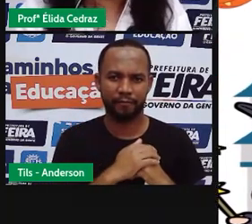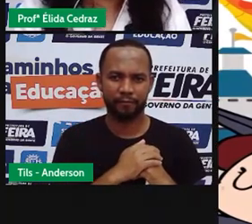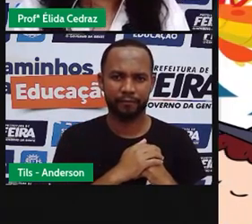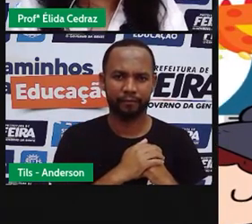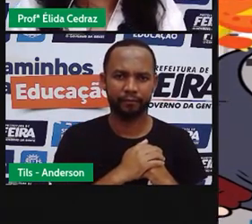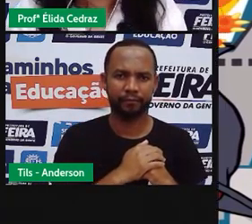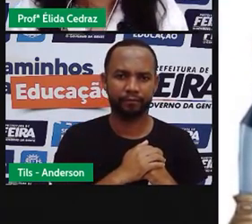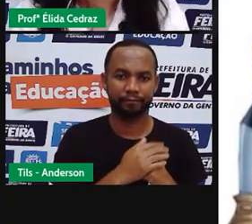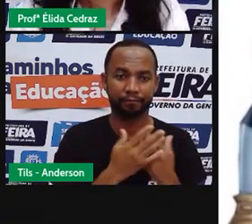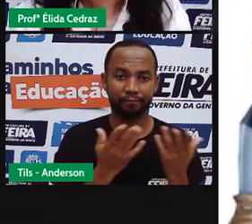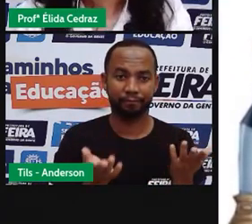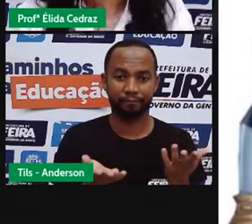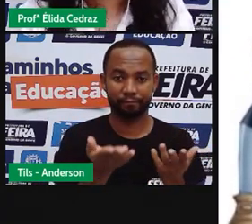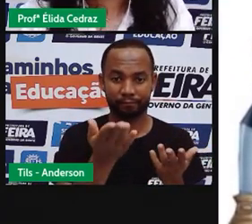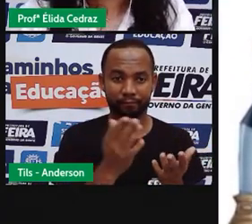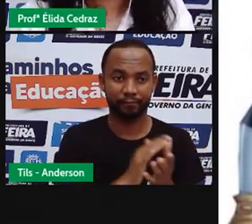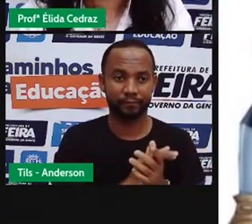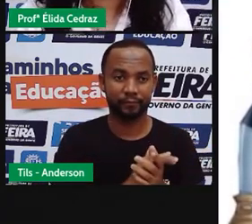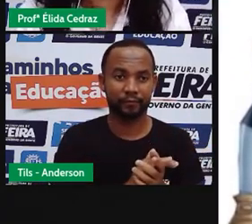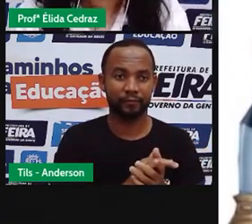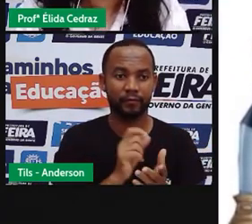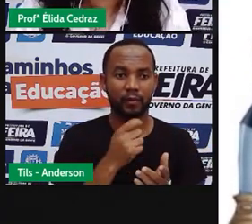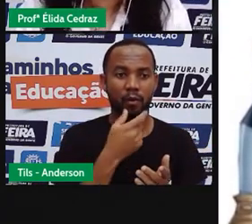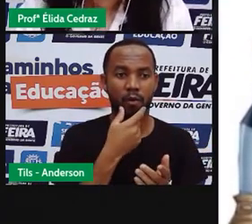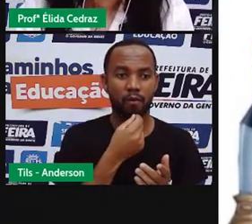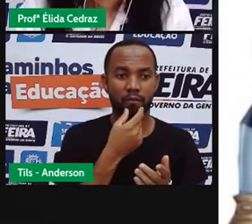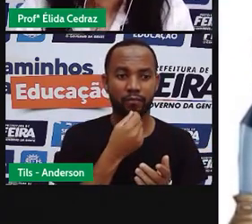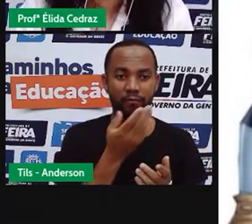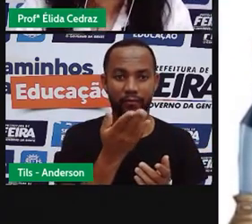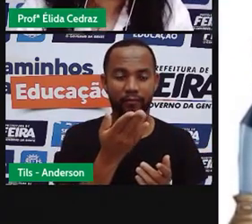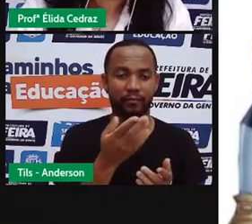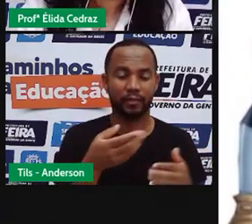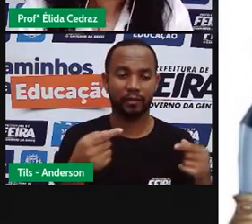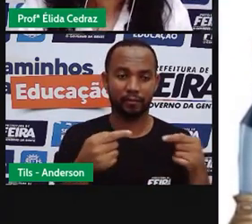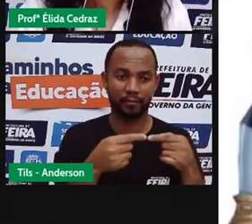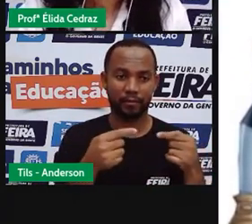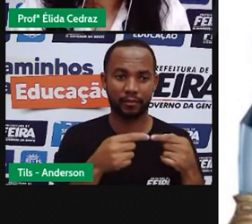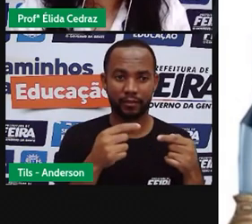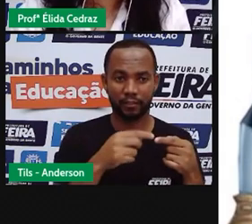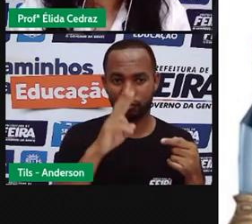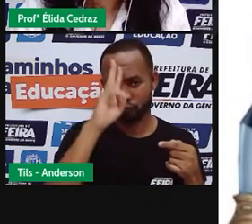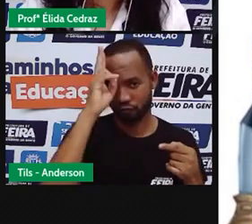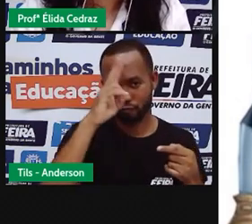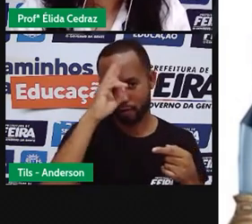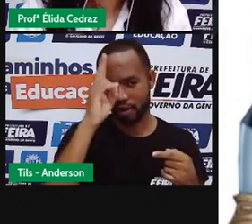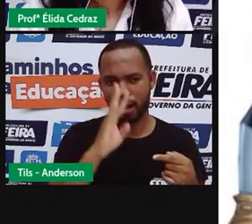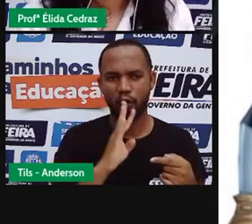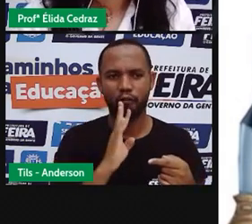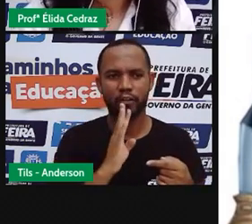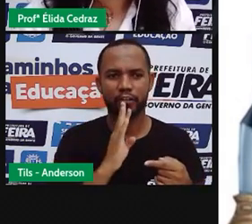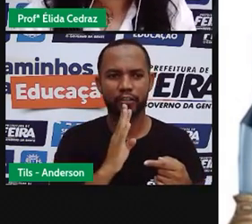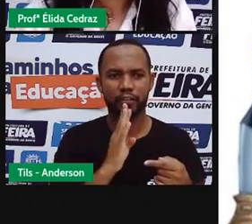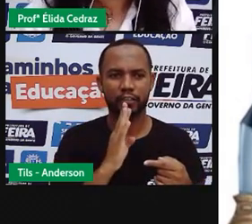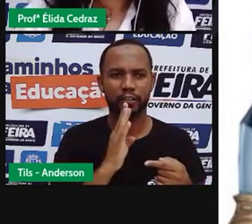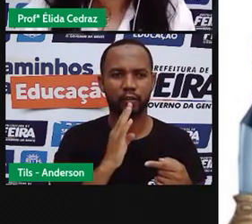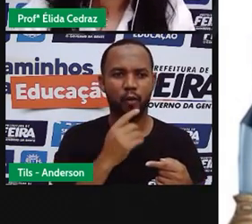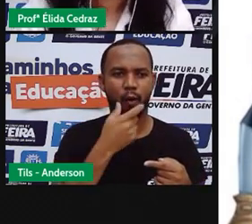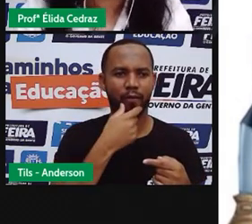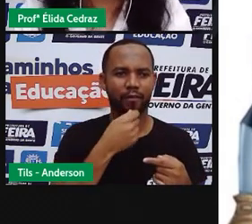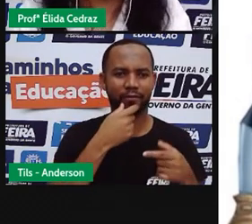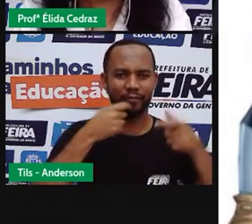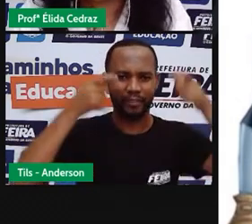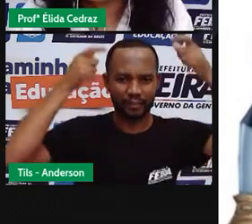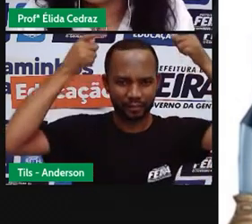Olha só, aqui é uma história, um conto de fadas muito conhecido. Tem um príncipe,